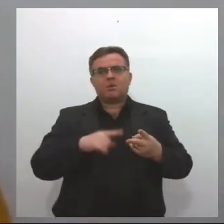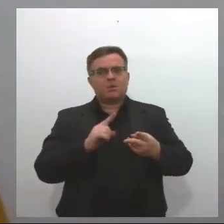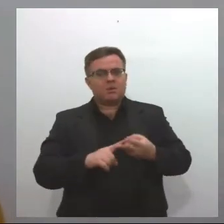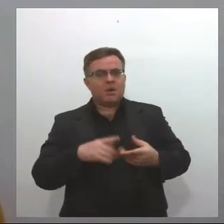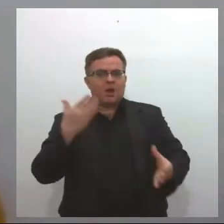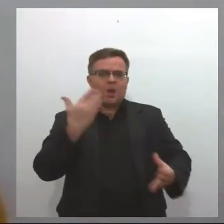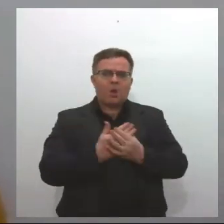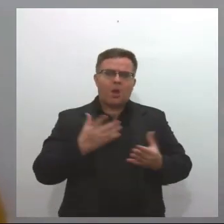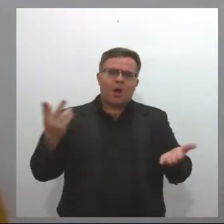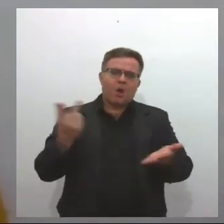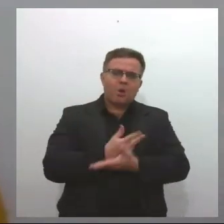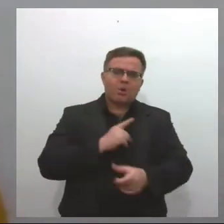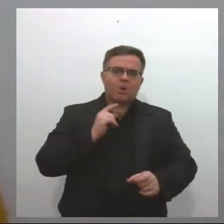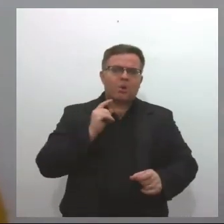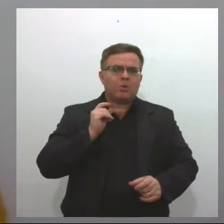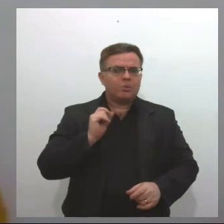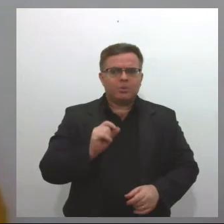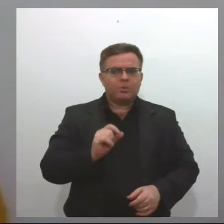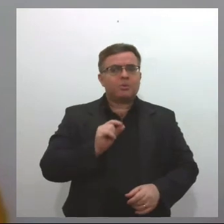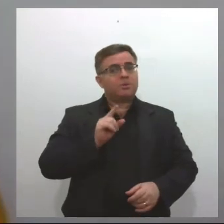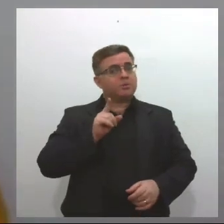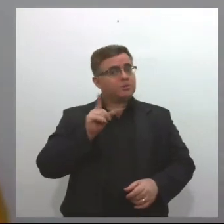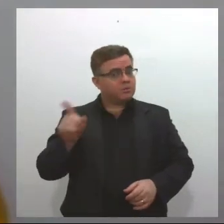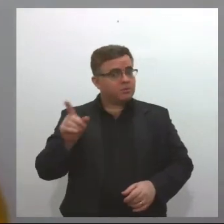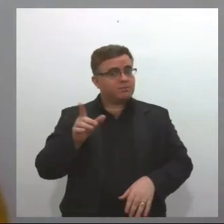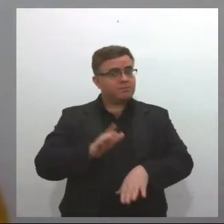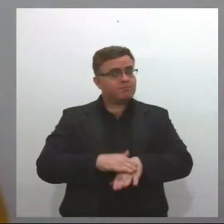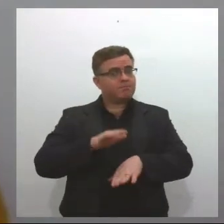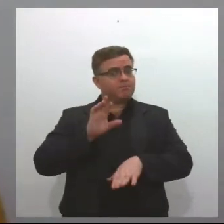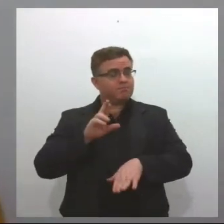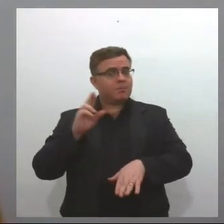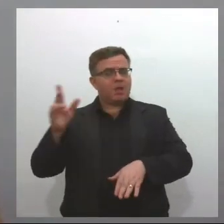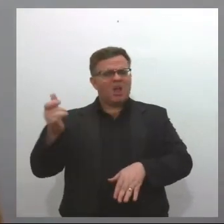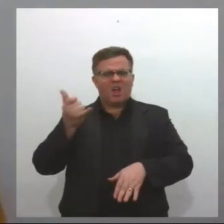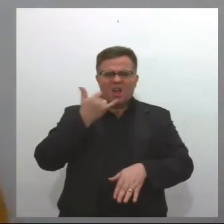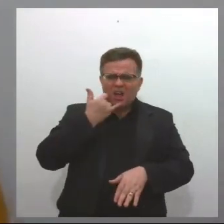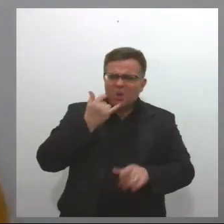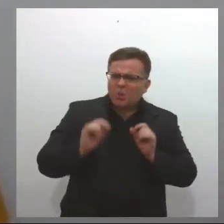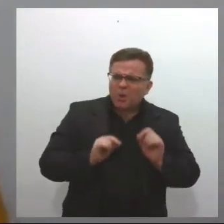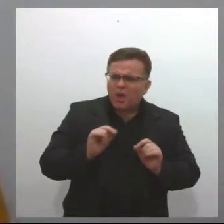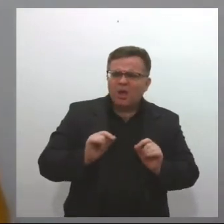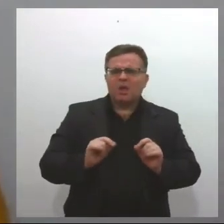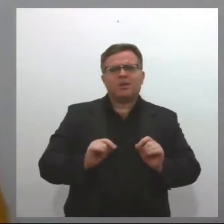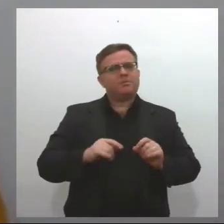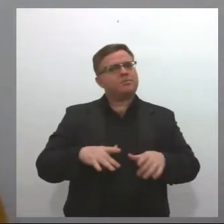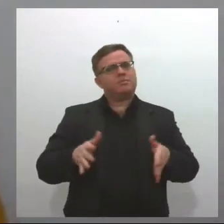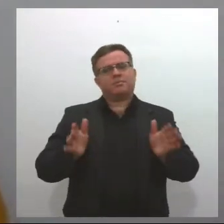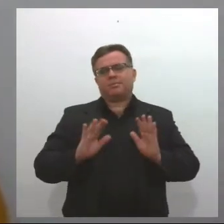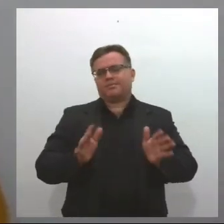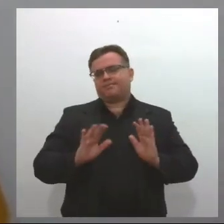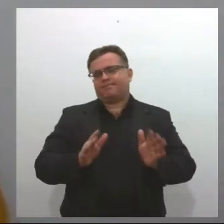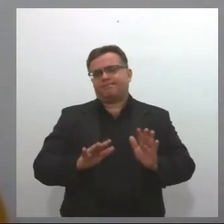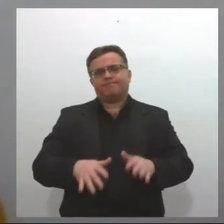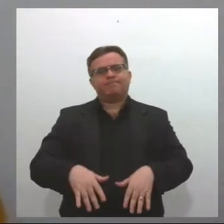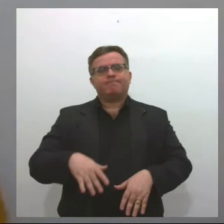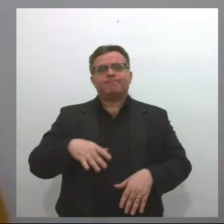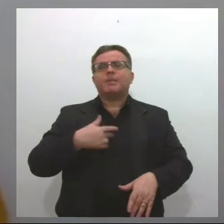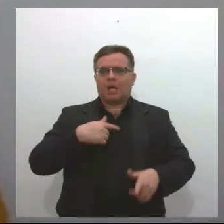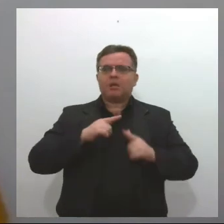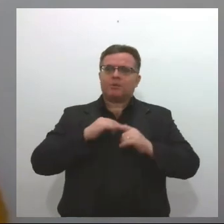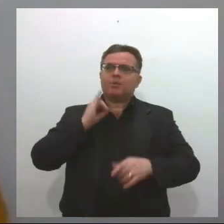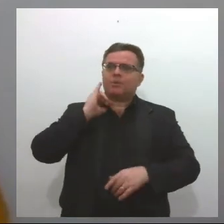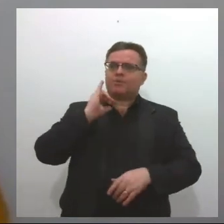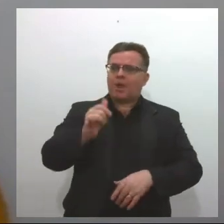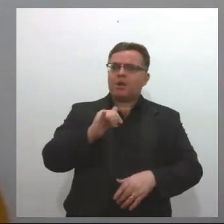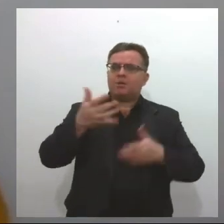punitivo aplicado pela vigilância sanitária, eles estranharam receber uma ligação dizendo a gente vai aí interditar, porque eles nunca viram isso em todos